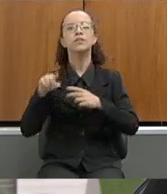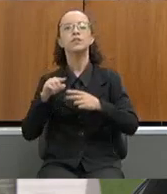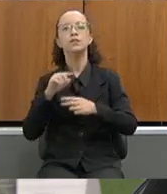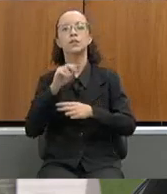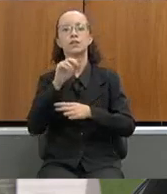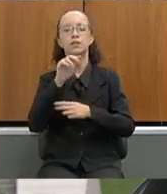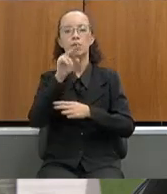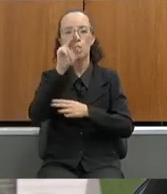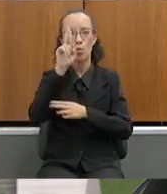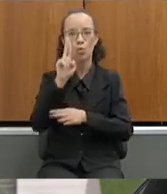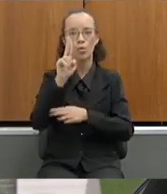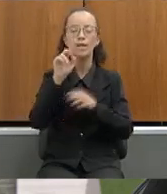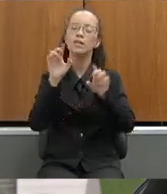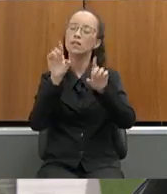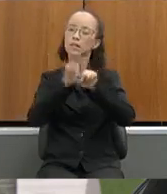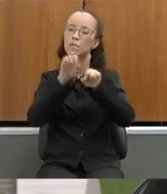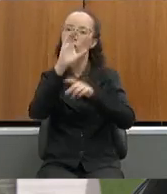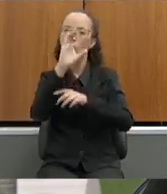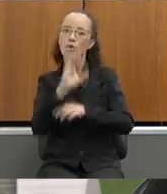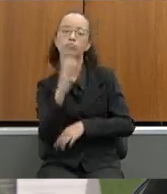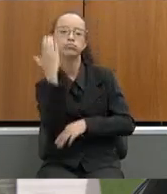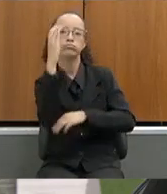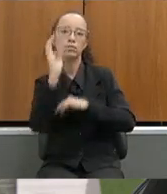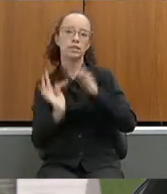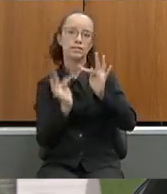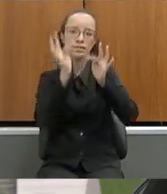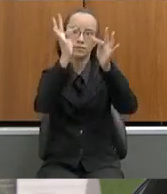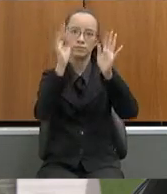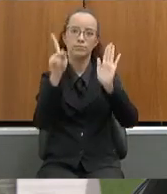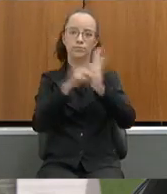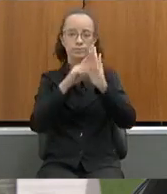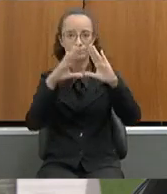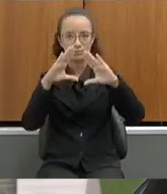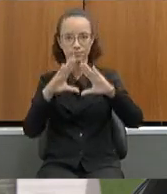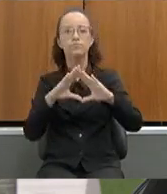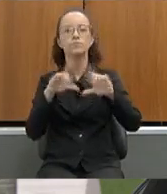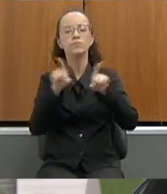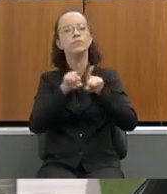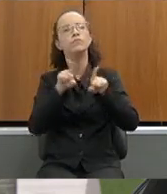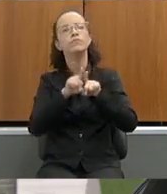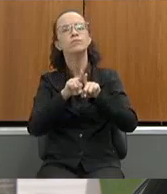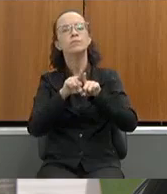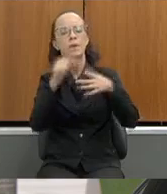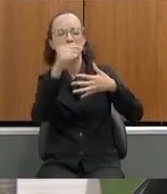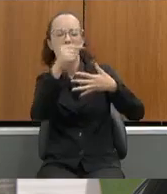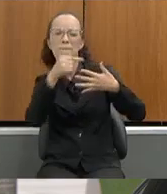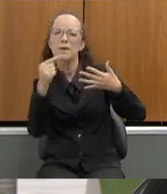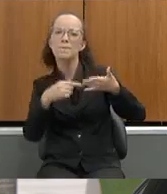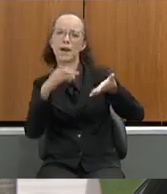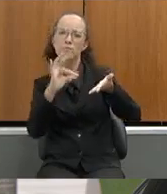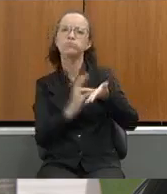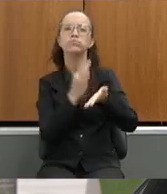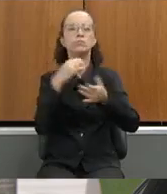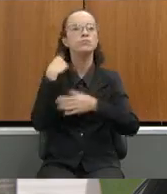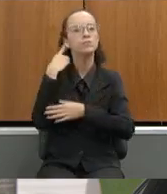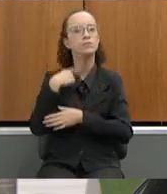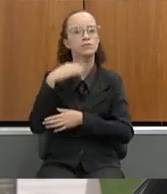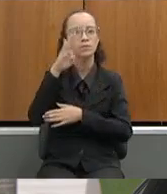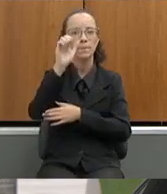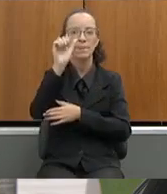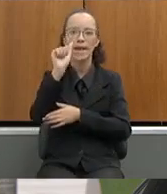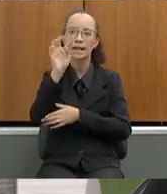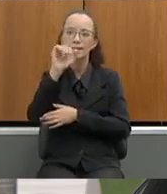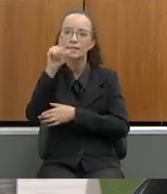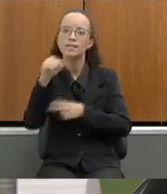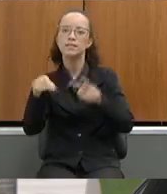Singult MG e a Comissão de Educação Ciência e Tecnologia da Assembleia requerimento também todos os requerimentos são assinados pela deputada Beatriz Serqueira